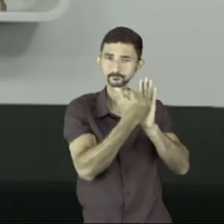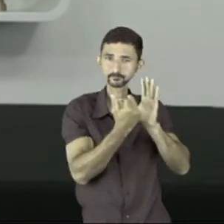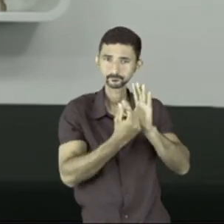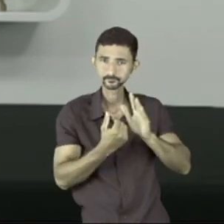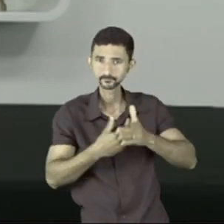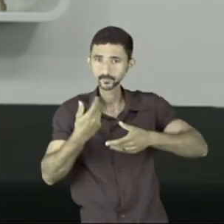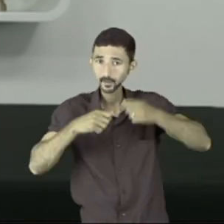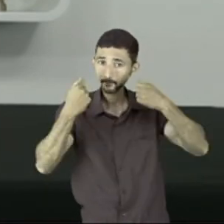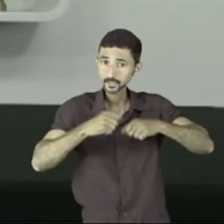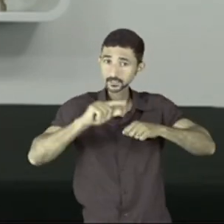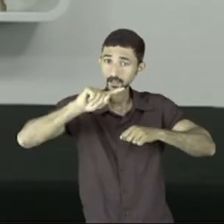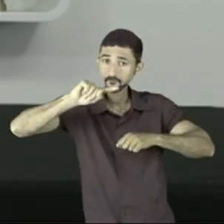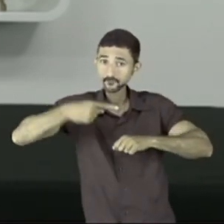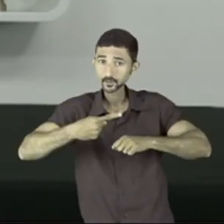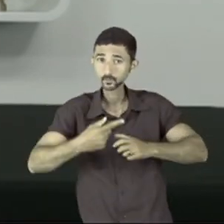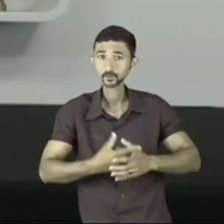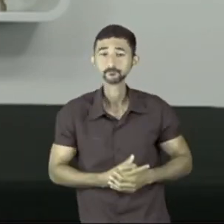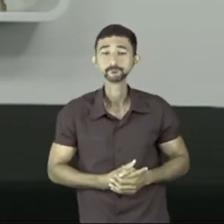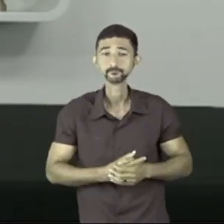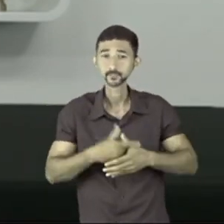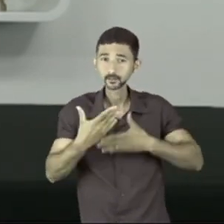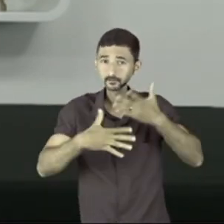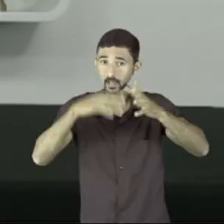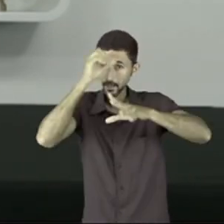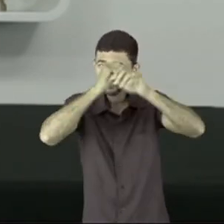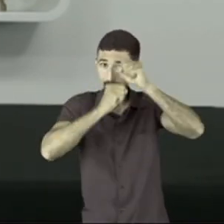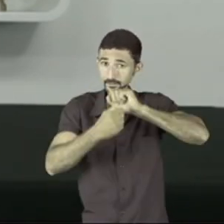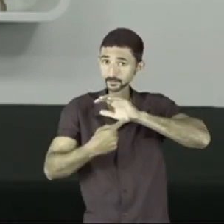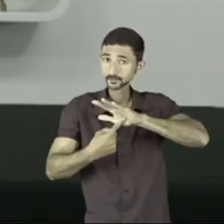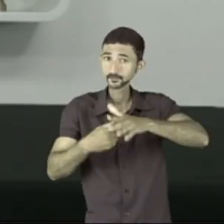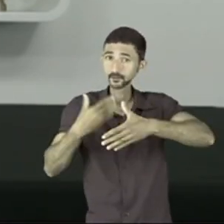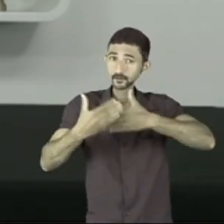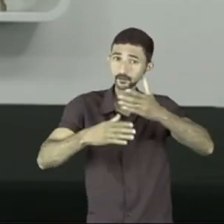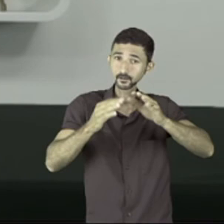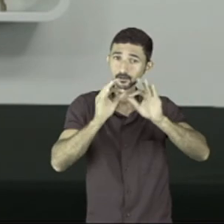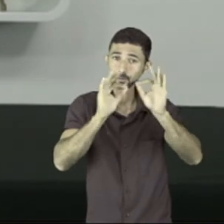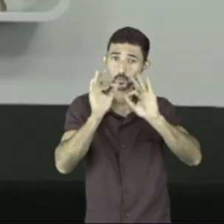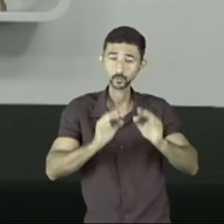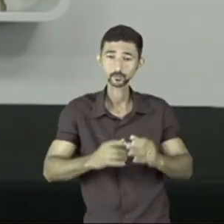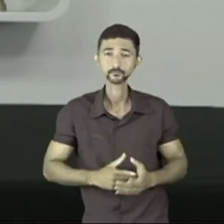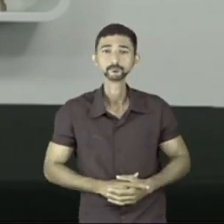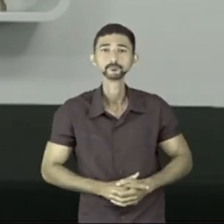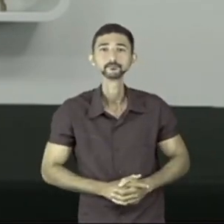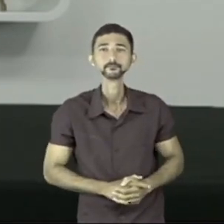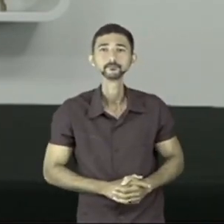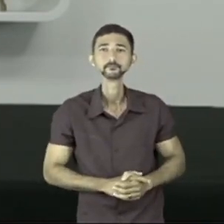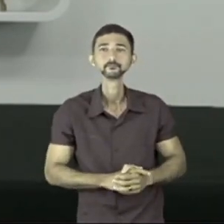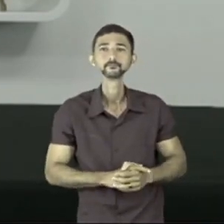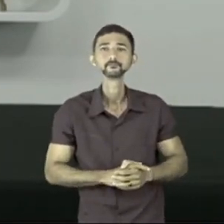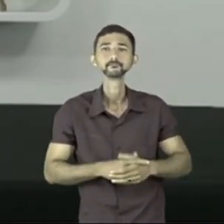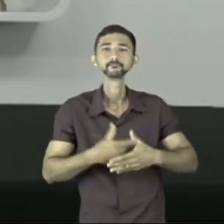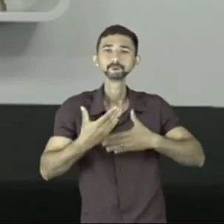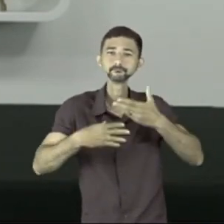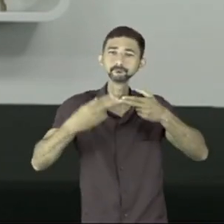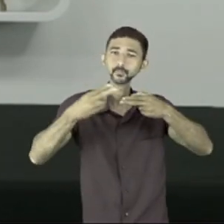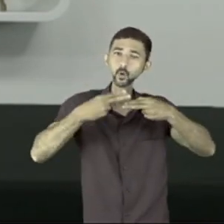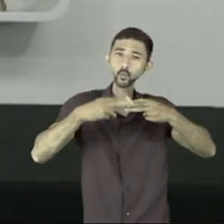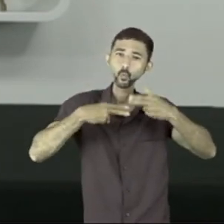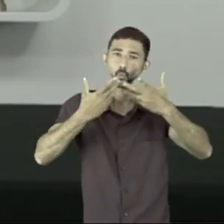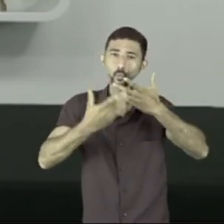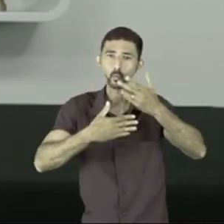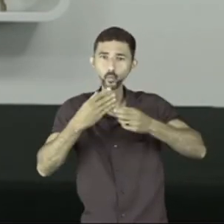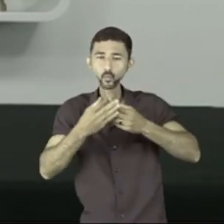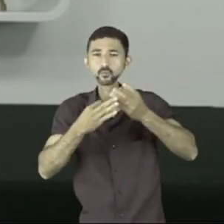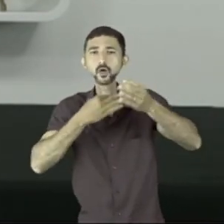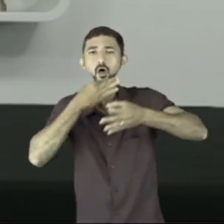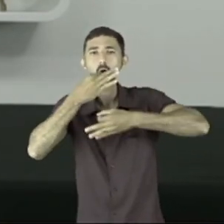exemplo eu preciso usar vírgulas pra eu apresentar essa enumeração então a medida que eu me utilizo de